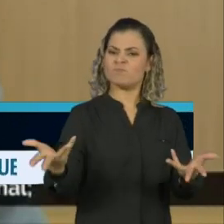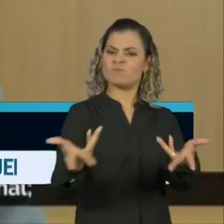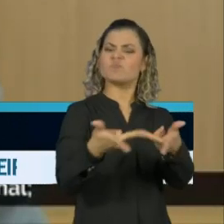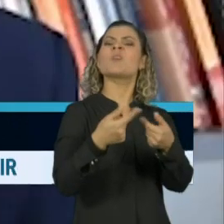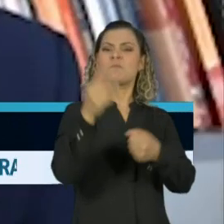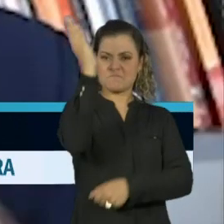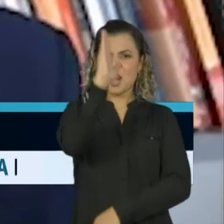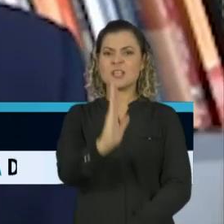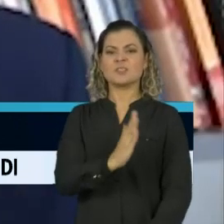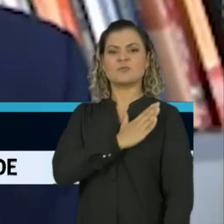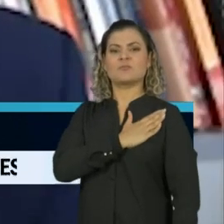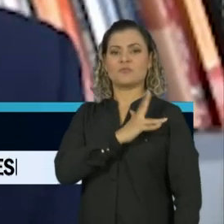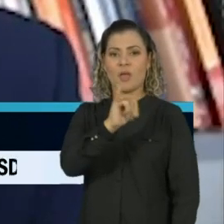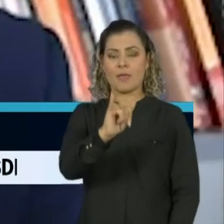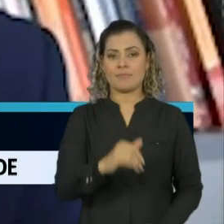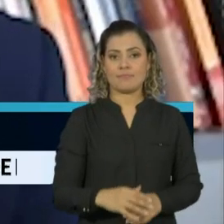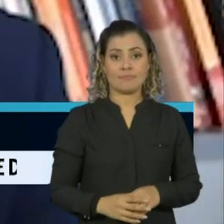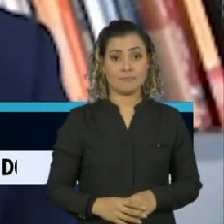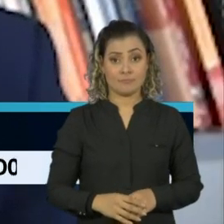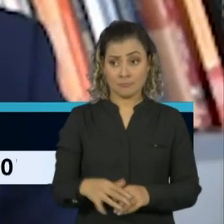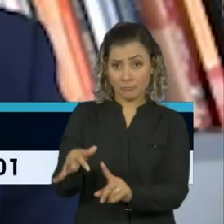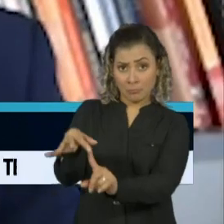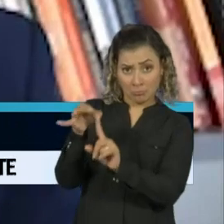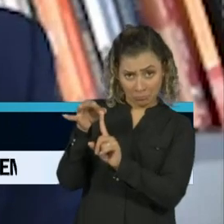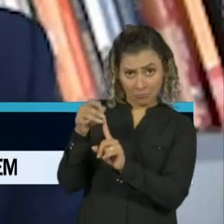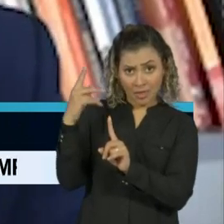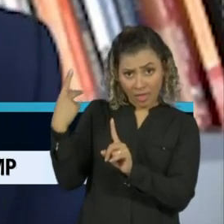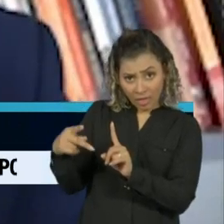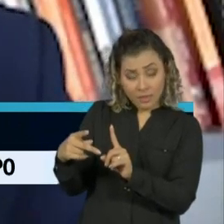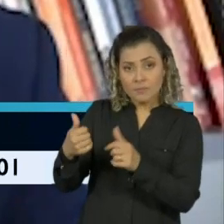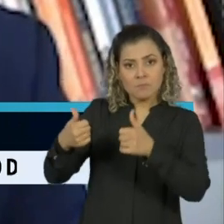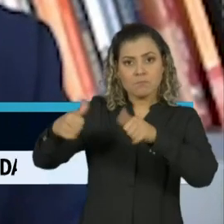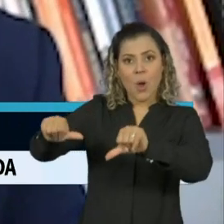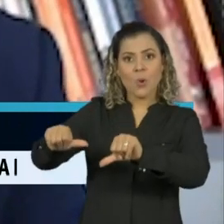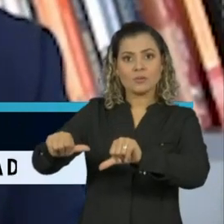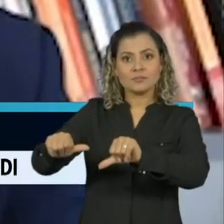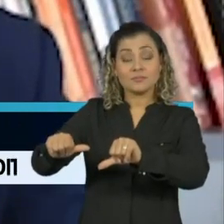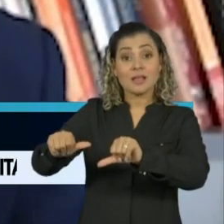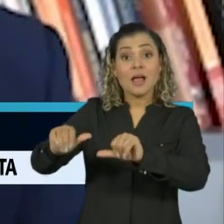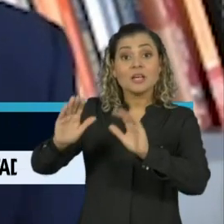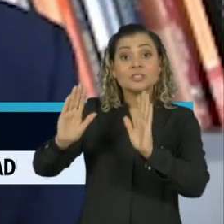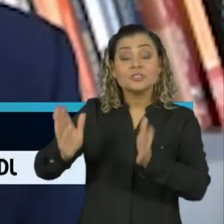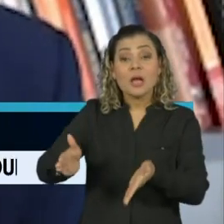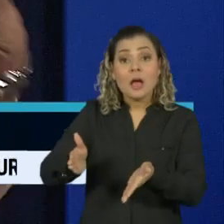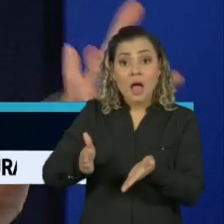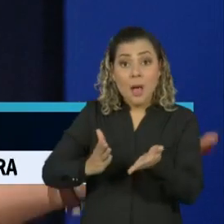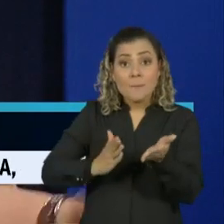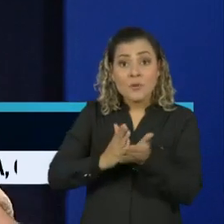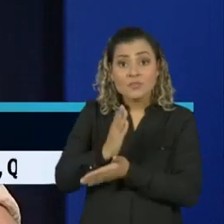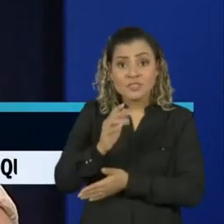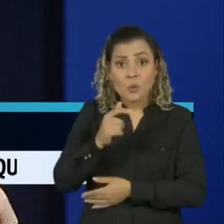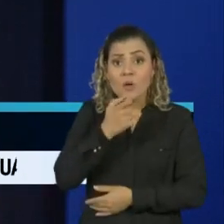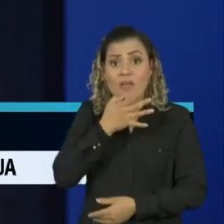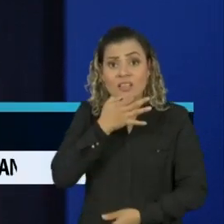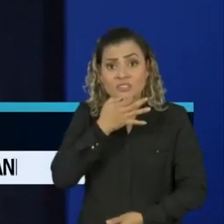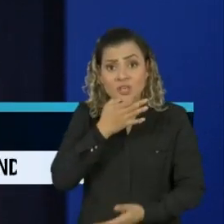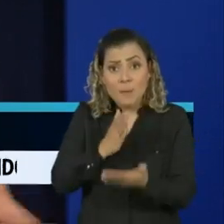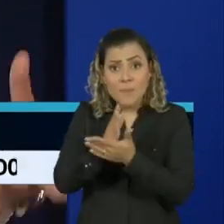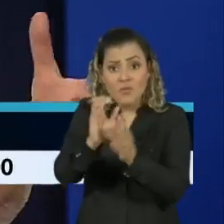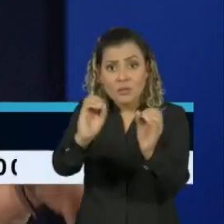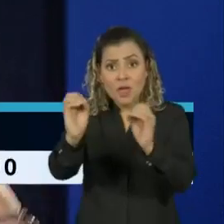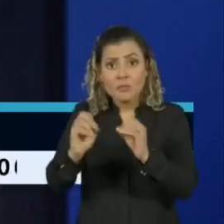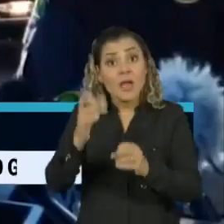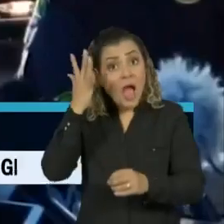nacional. A nomeação de Mantovani, agora cancelada, aconteceu sem a aprovação de Regina Duarte, que deve se